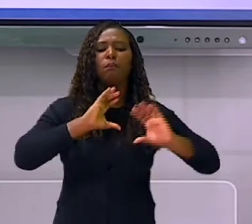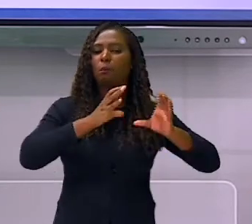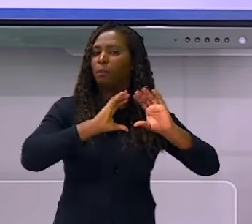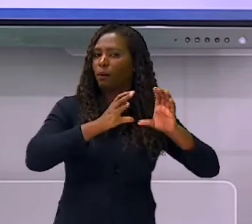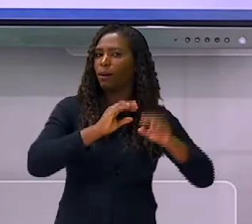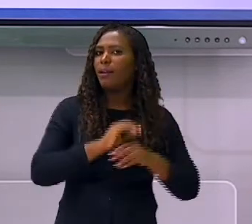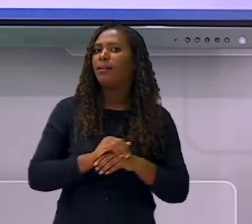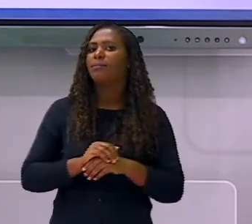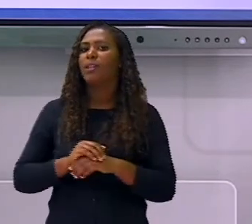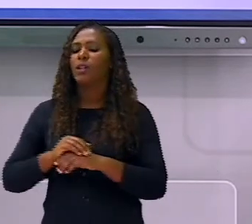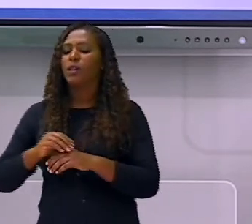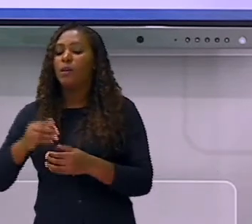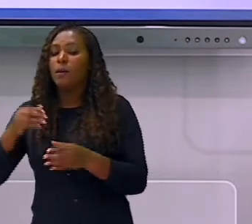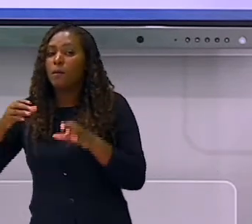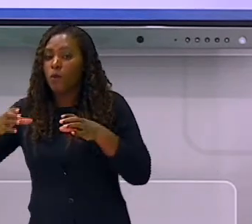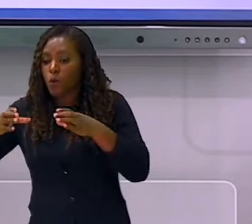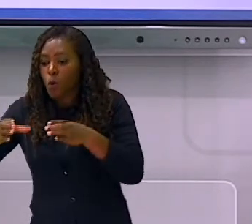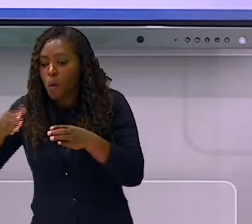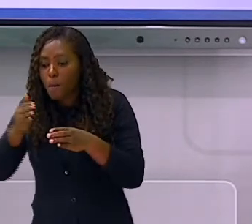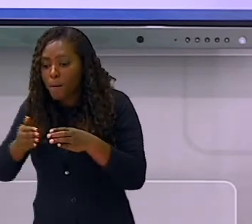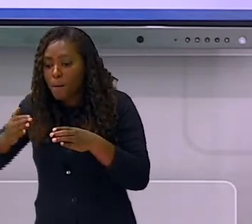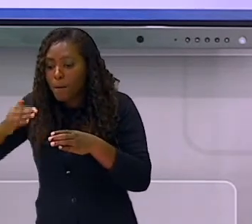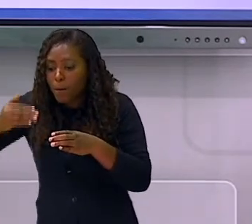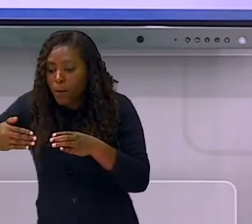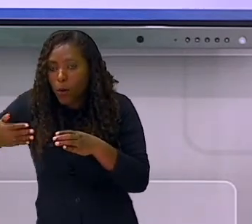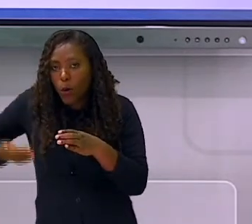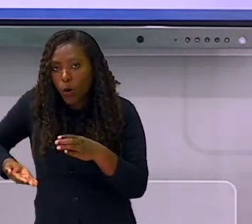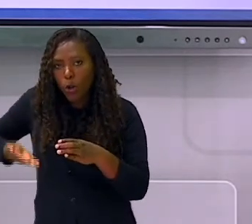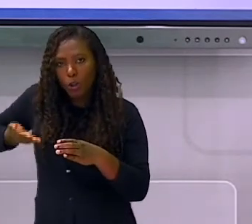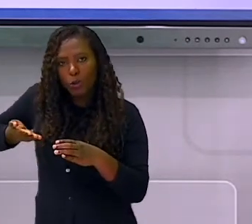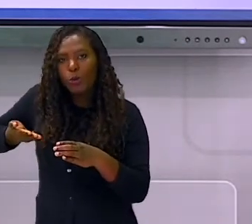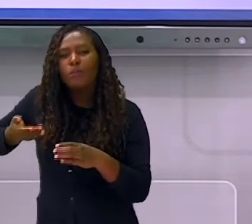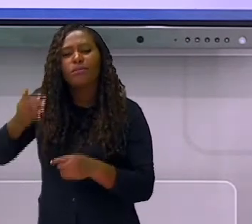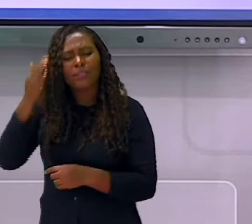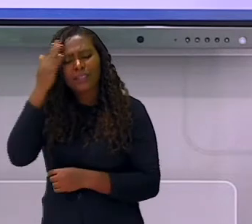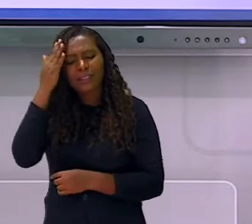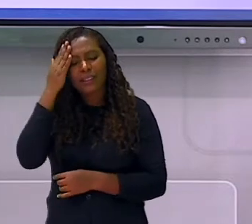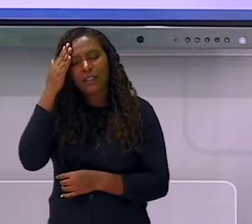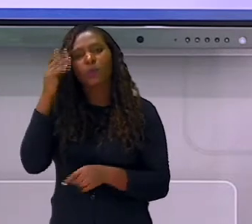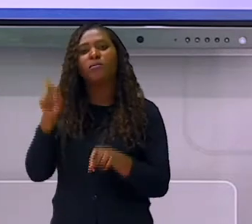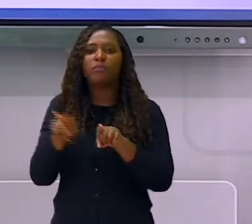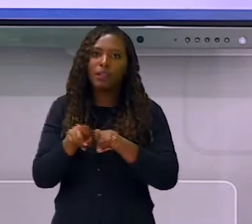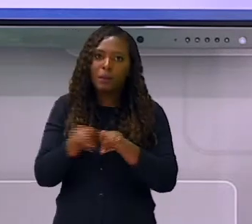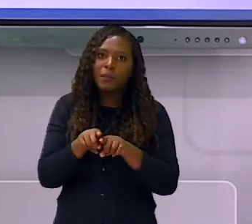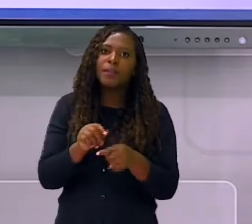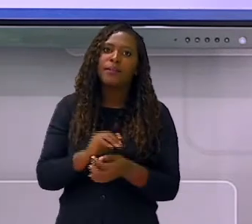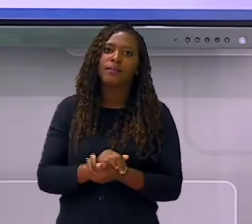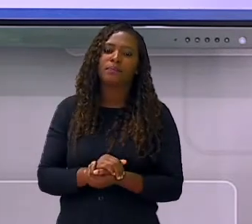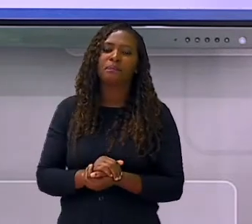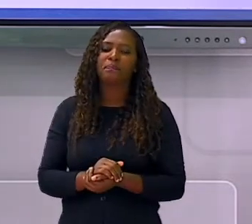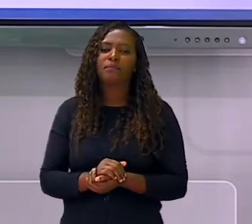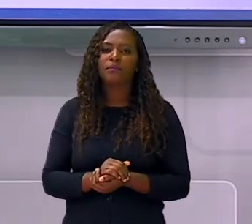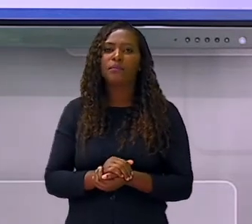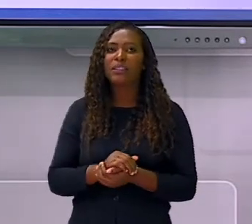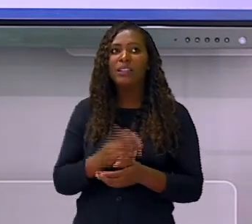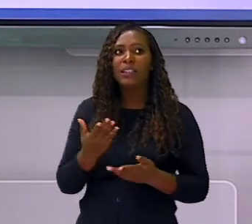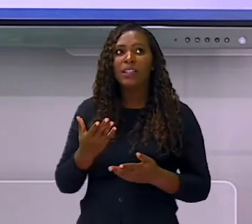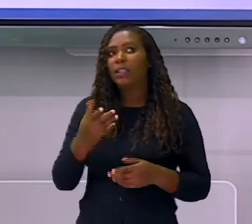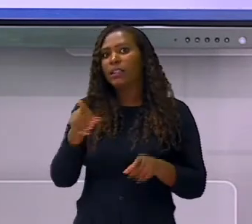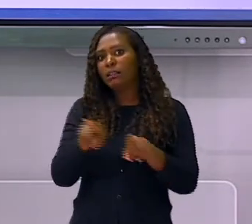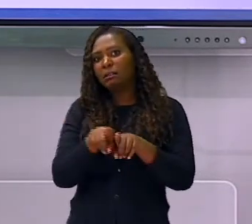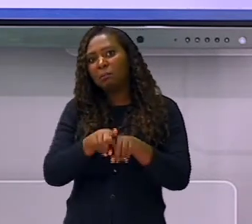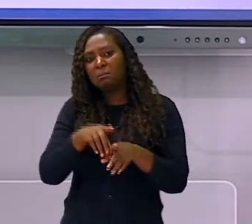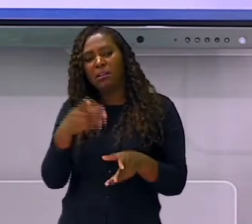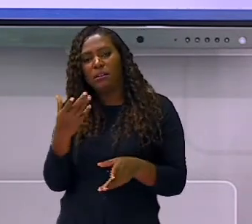com a mesma sílaba? E ele vai treinando essa percepção. Brinque de falar palavras que comecem com a mesma sílaba de outra.